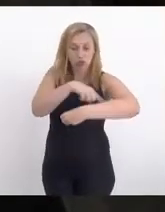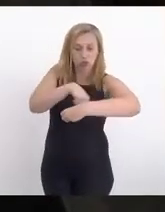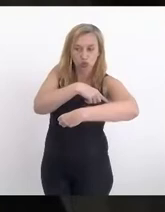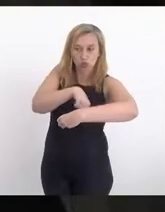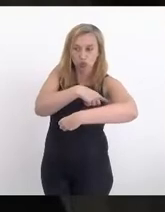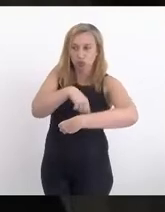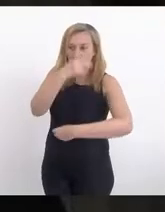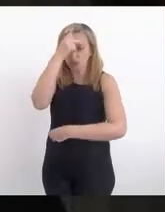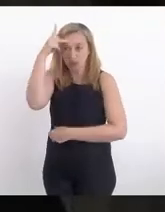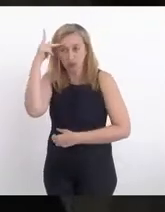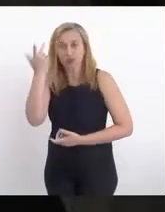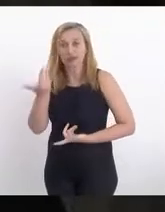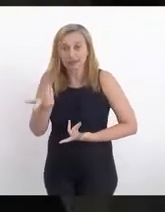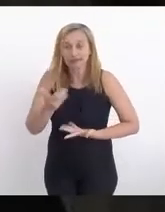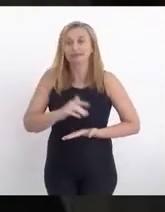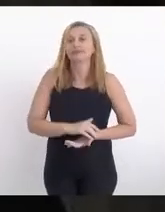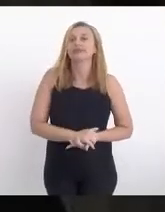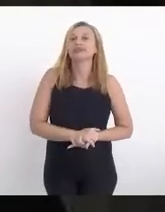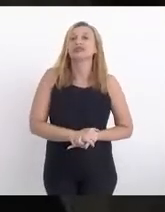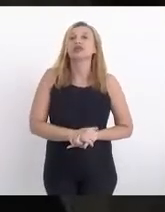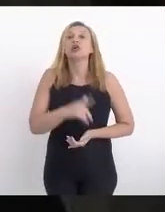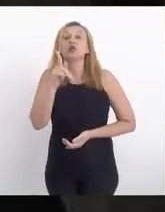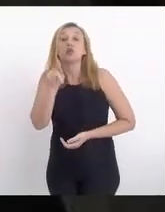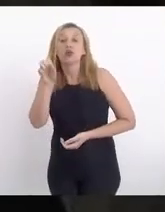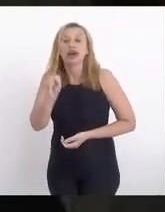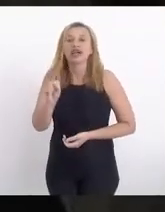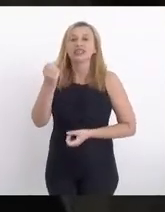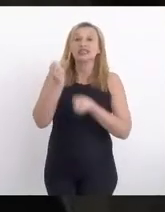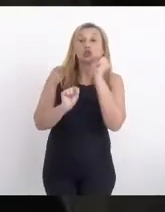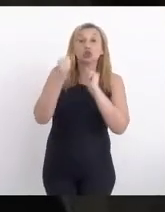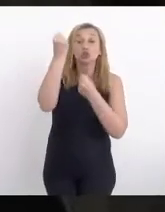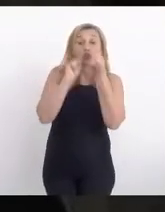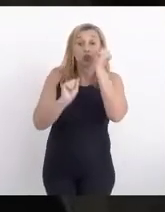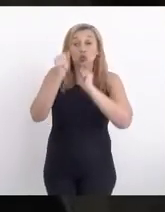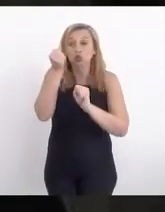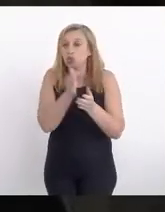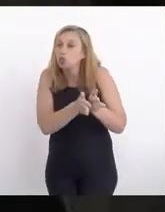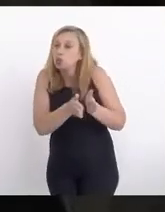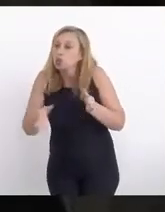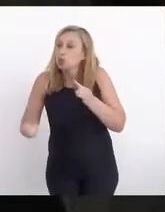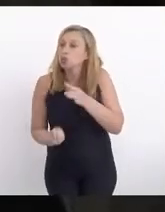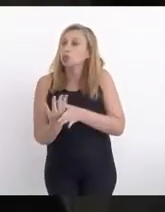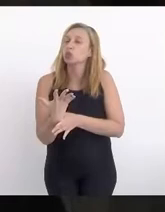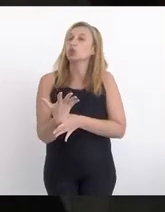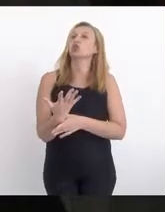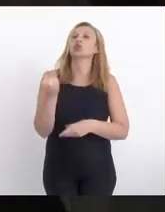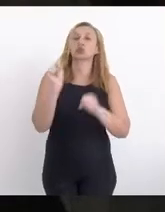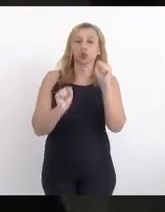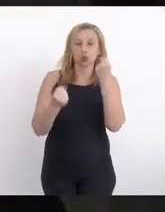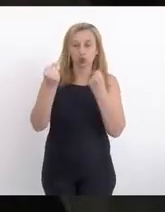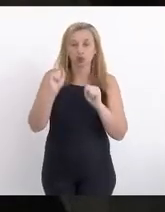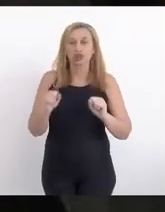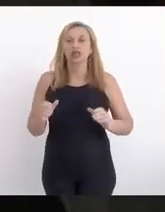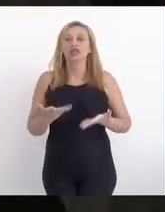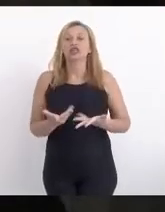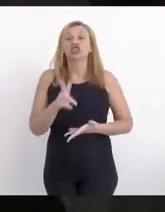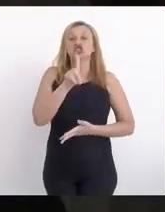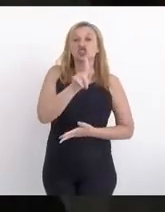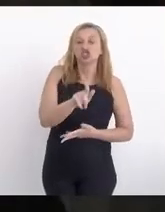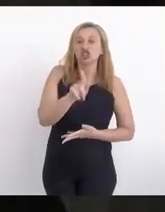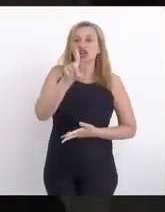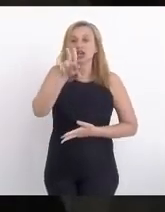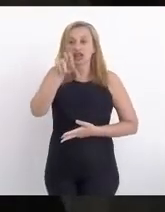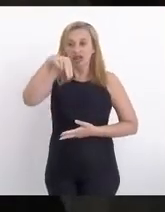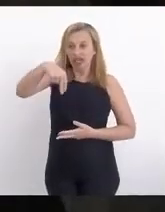pessoas. É o gás industrial para o processo de produção industrial. É o GNV,